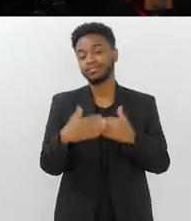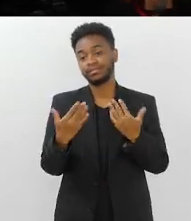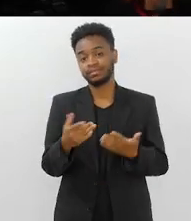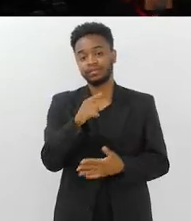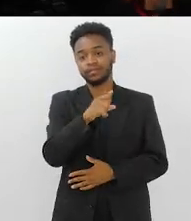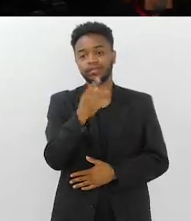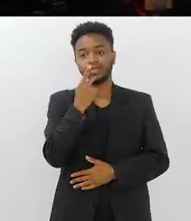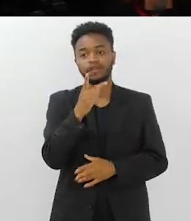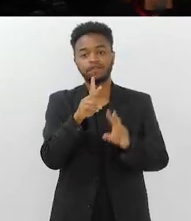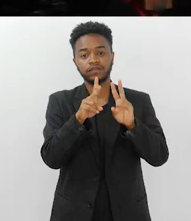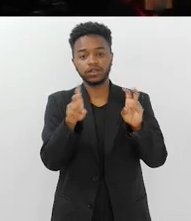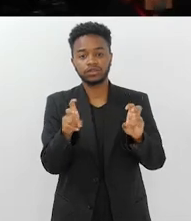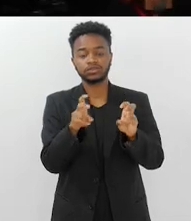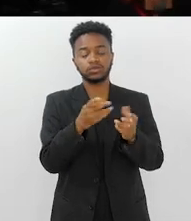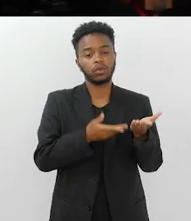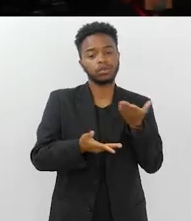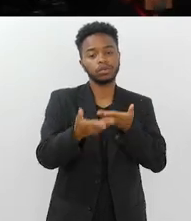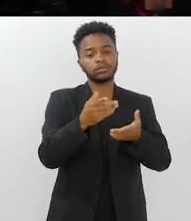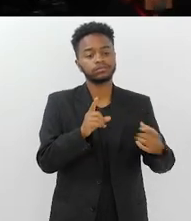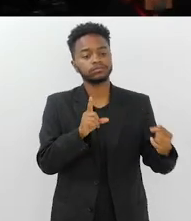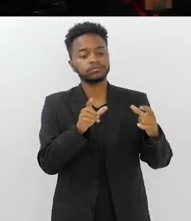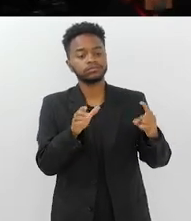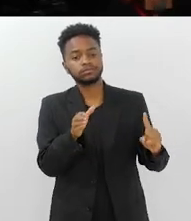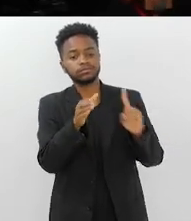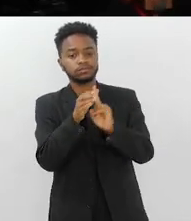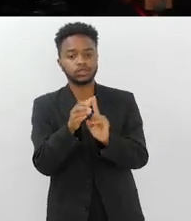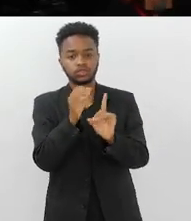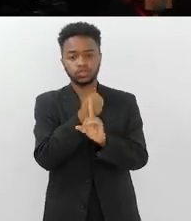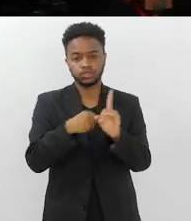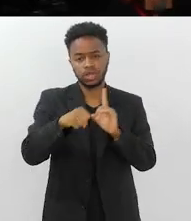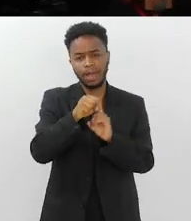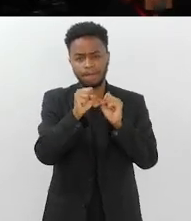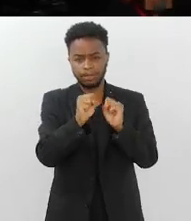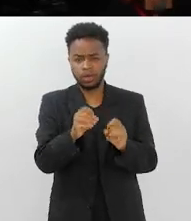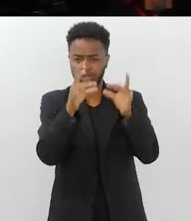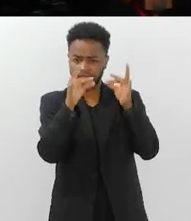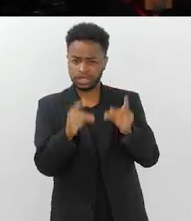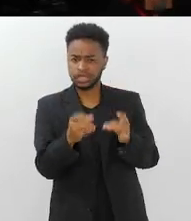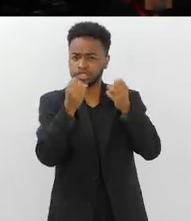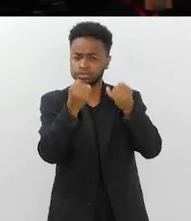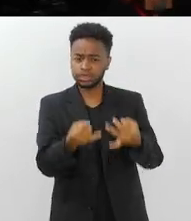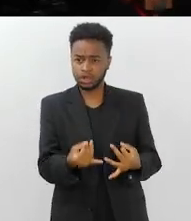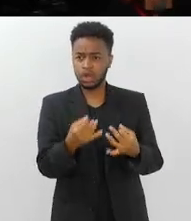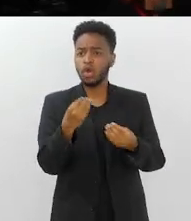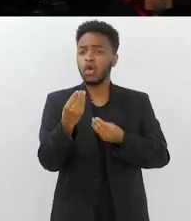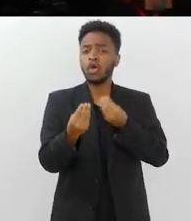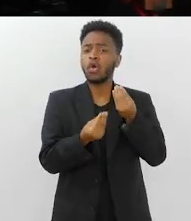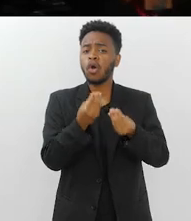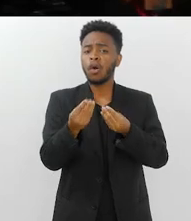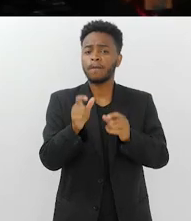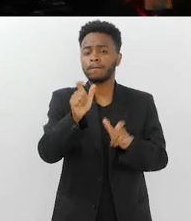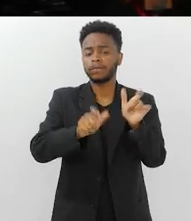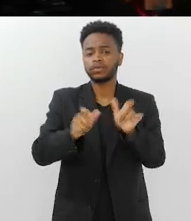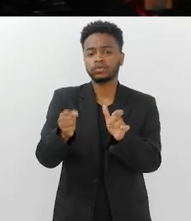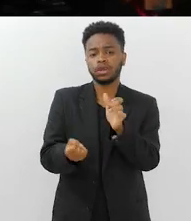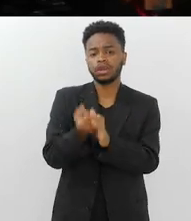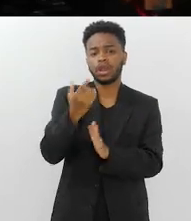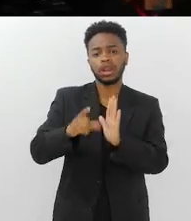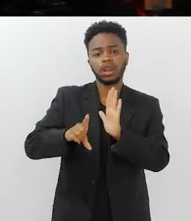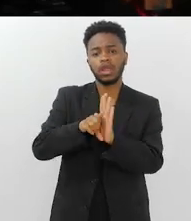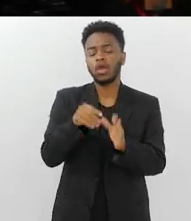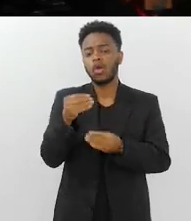fala de integração na sociedade, o senhor pode esmiuçar um pouco mais isso? O que seria, o que um legislador